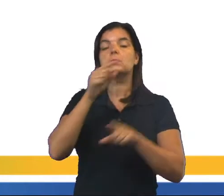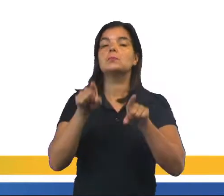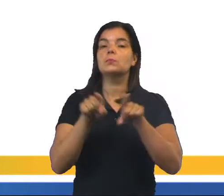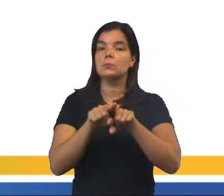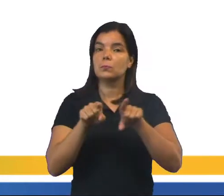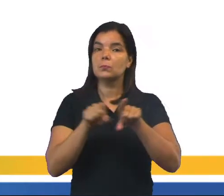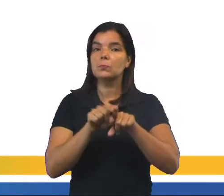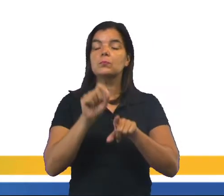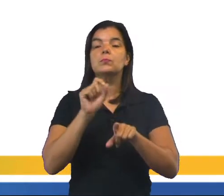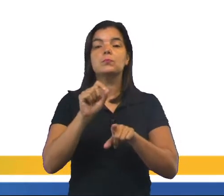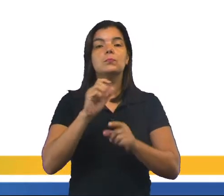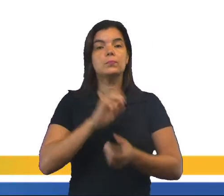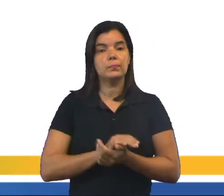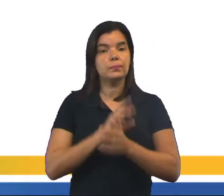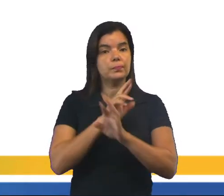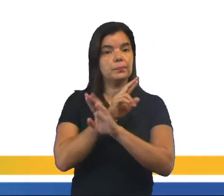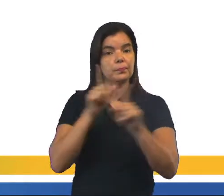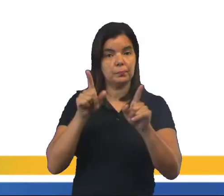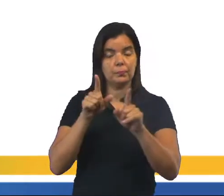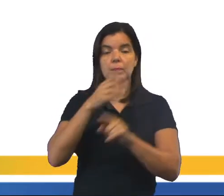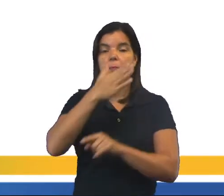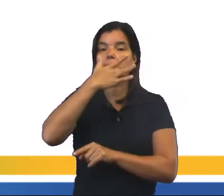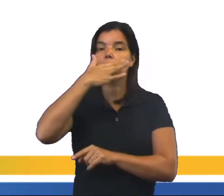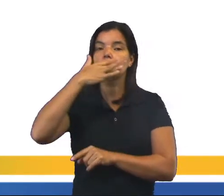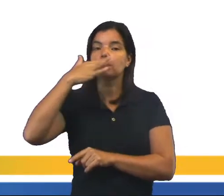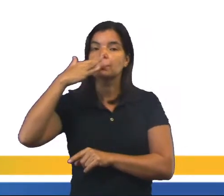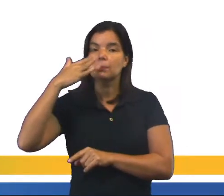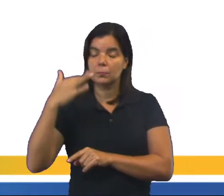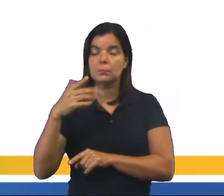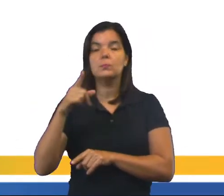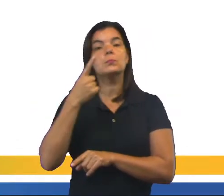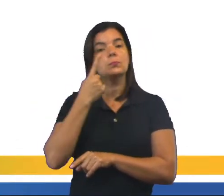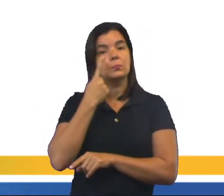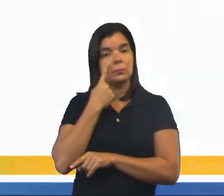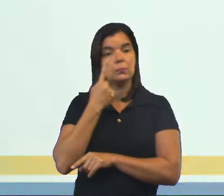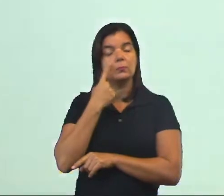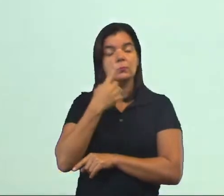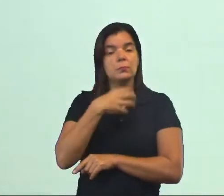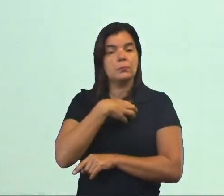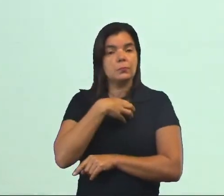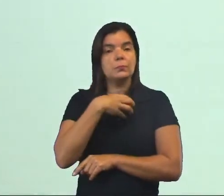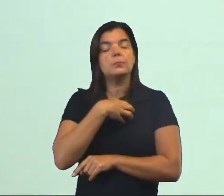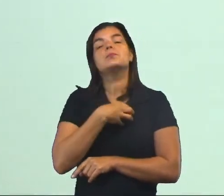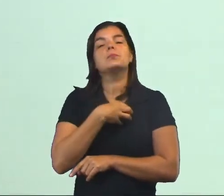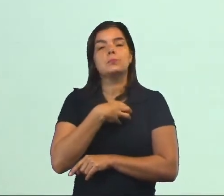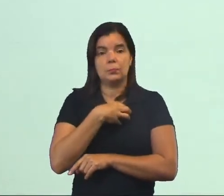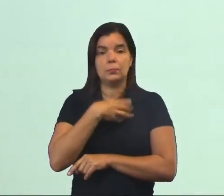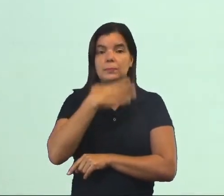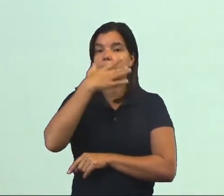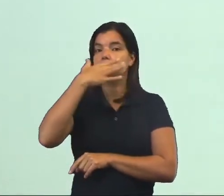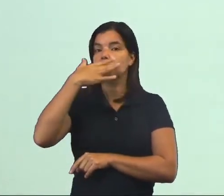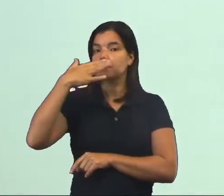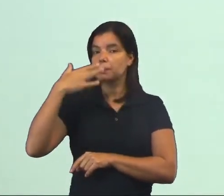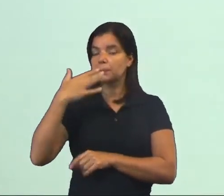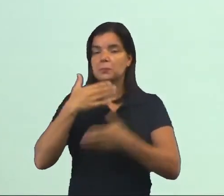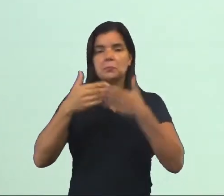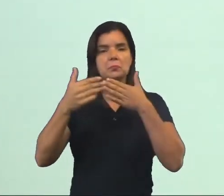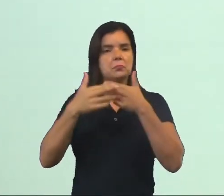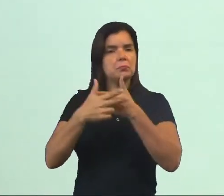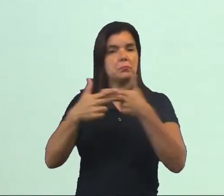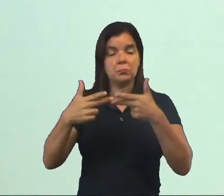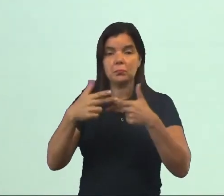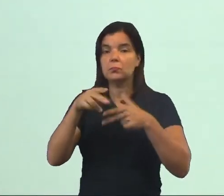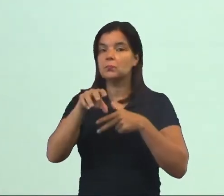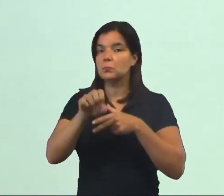ela nos dá a diferença, diferente cheiro. É onde nós sentimos os cheiros de qualquer coisa que